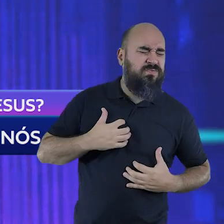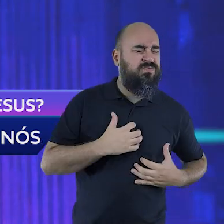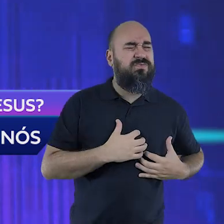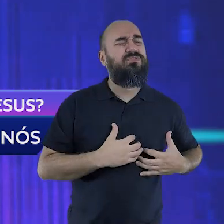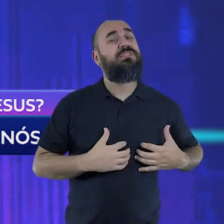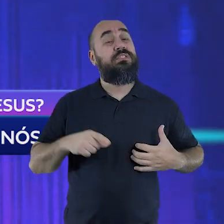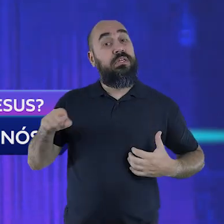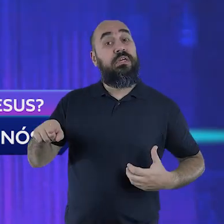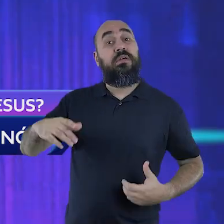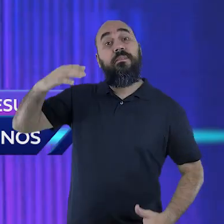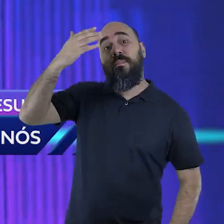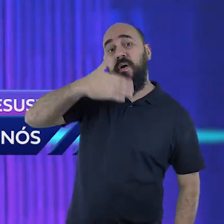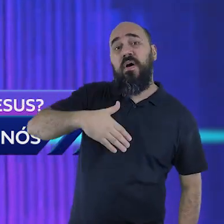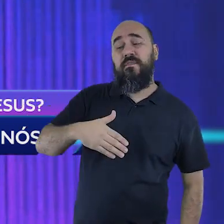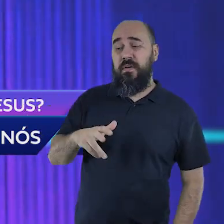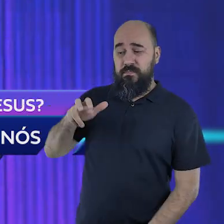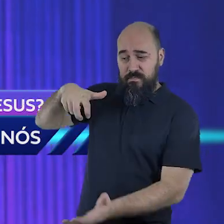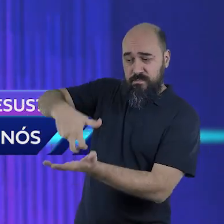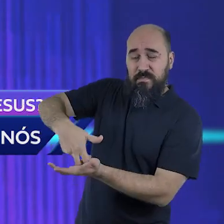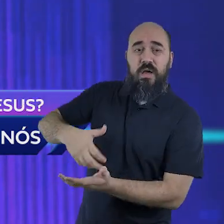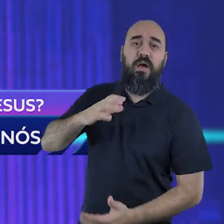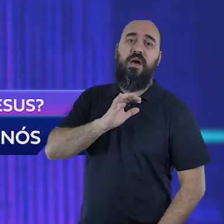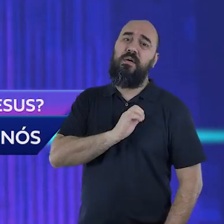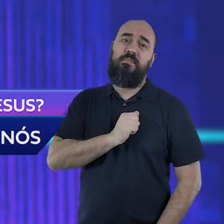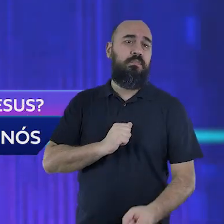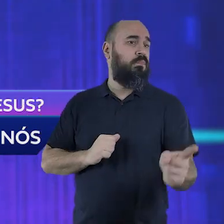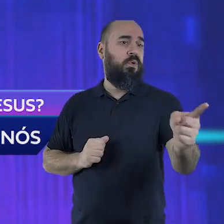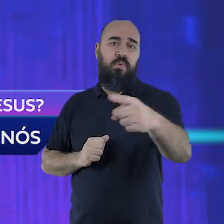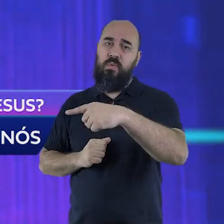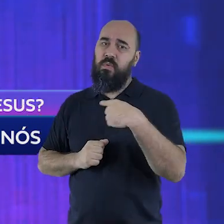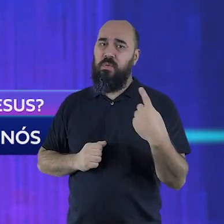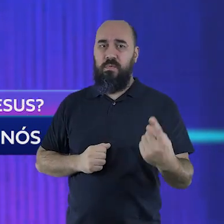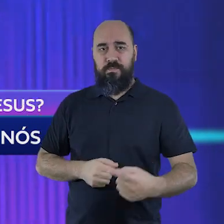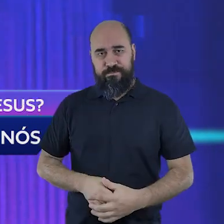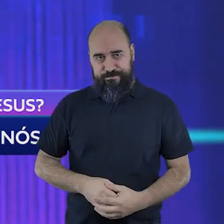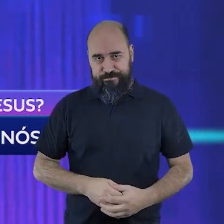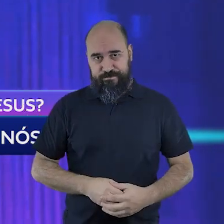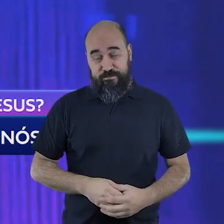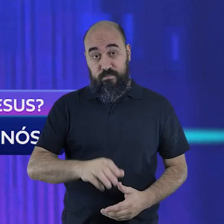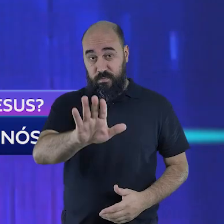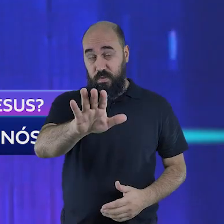como demonstração de amor. Deixa eu abrir um parênteses aqui especial.